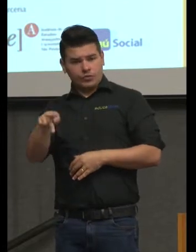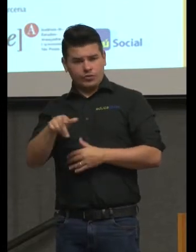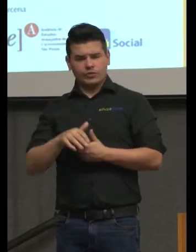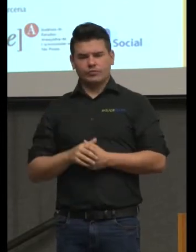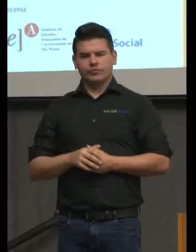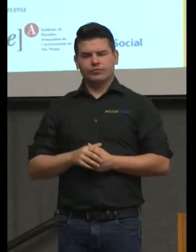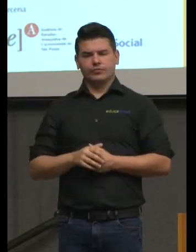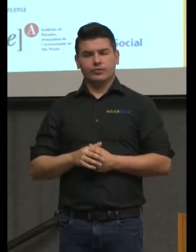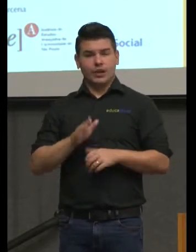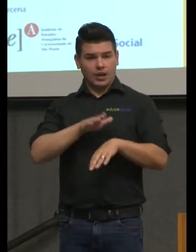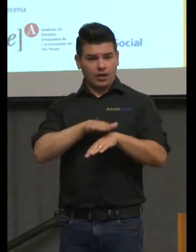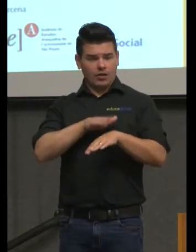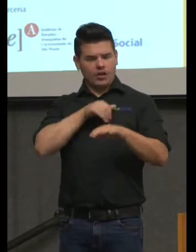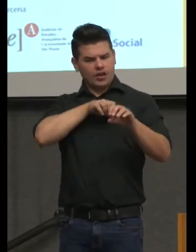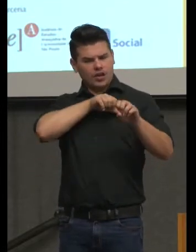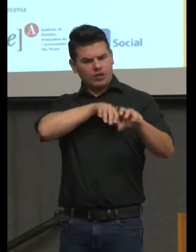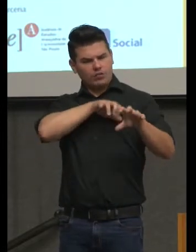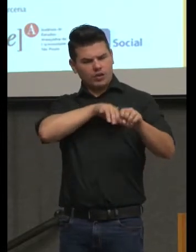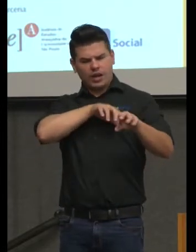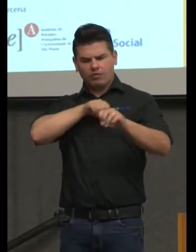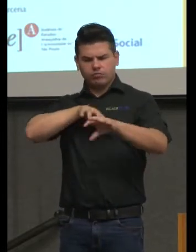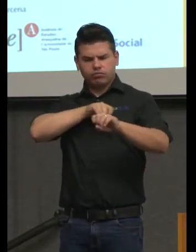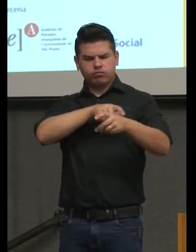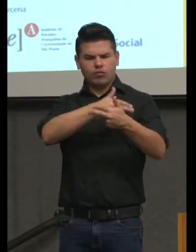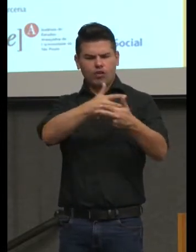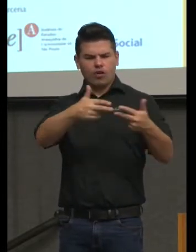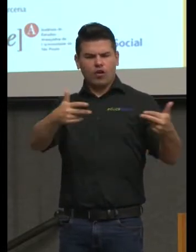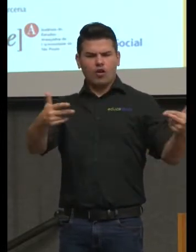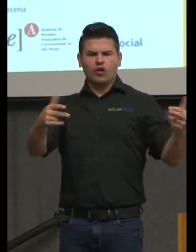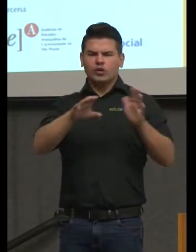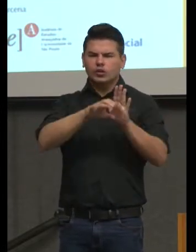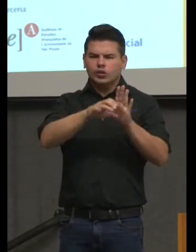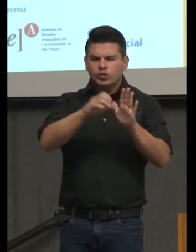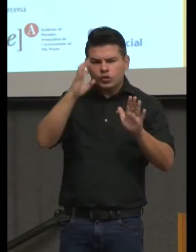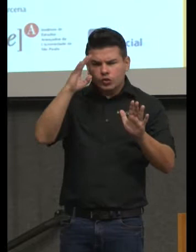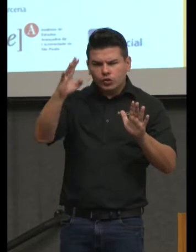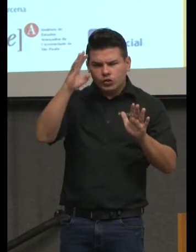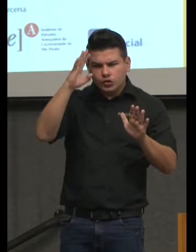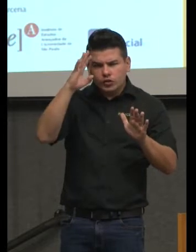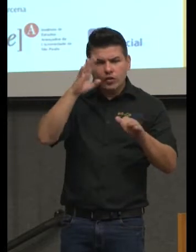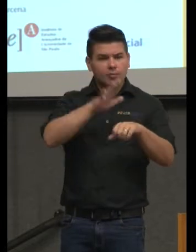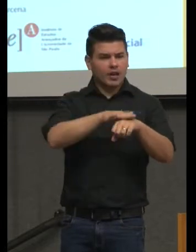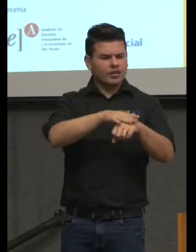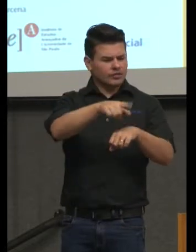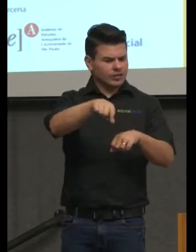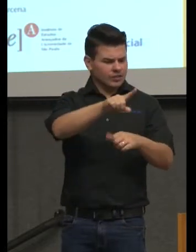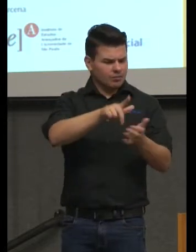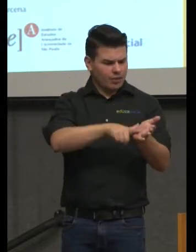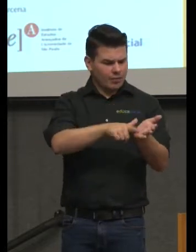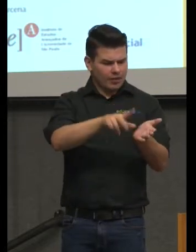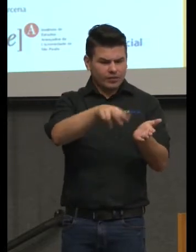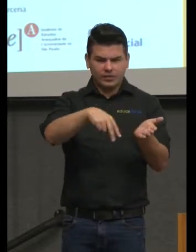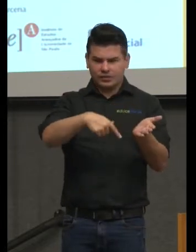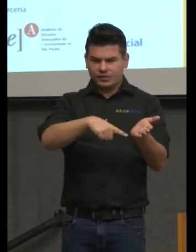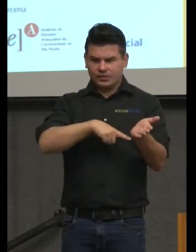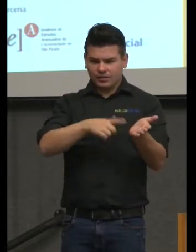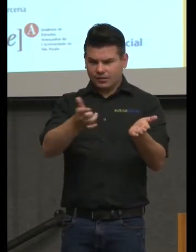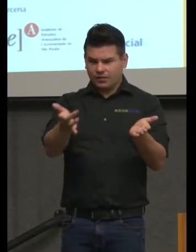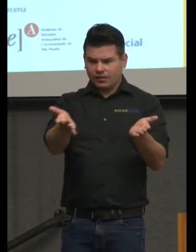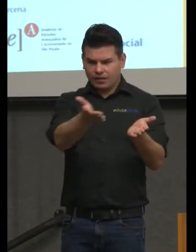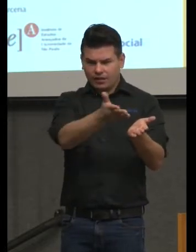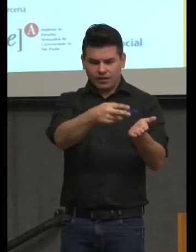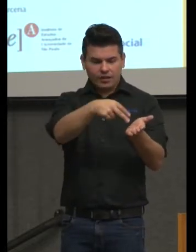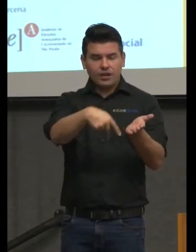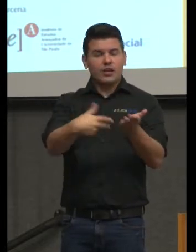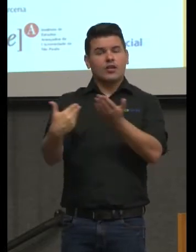complexas relações entre meios e fins, entre práticas e valores. É o texto que vocês têm aí. É imensa a responsabilidade